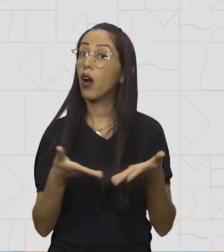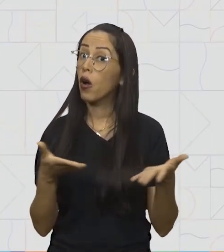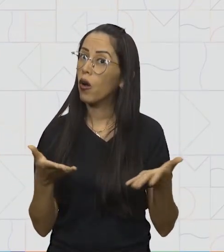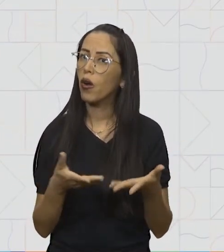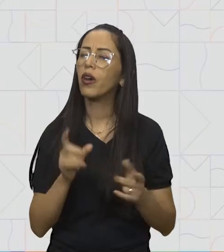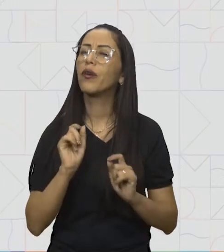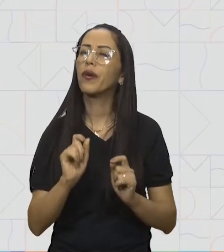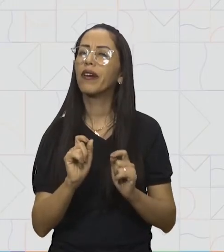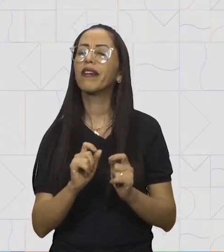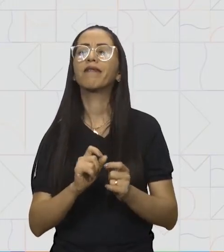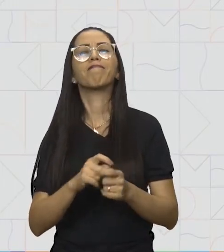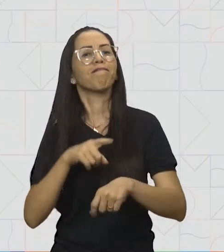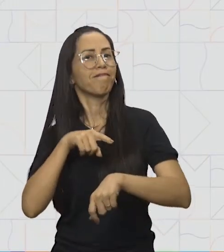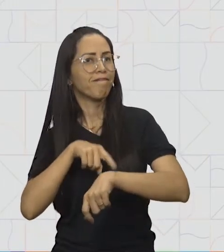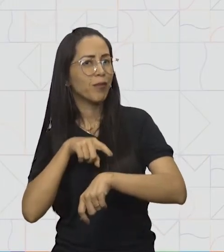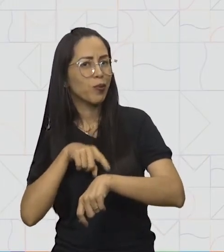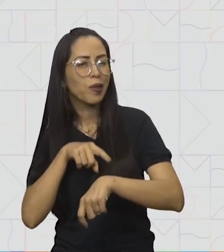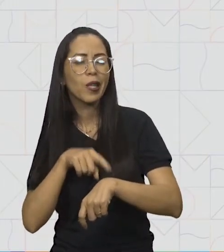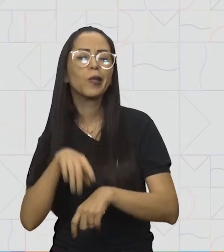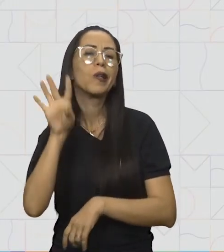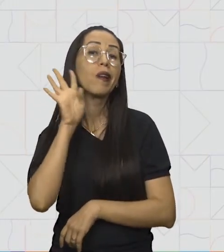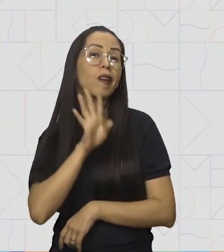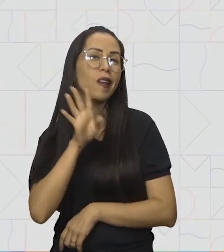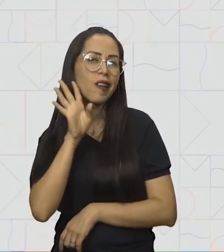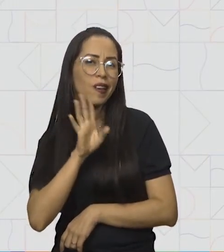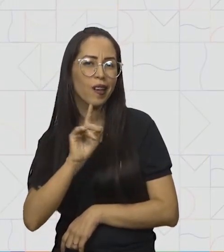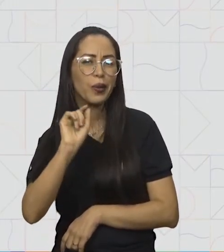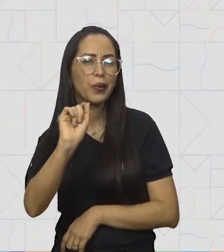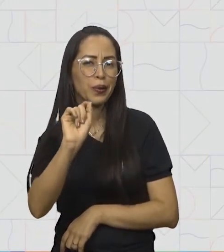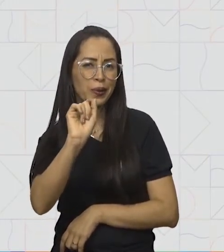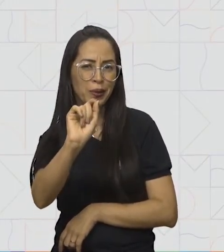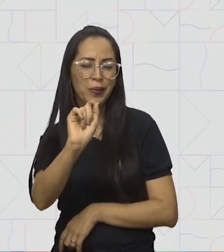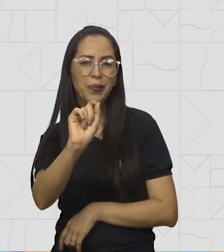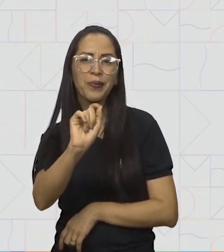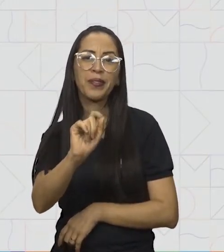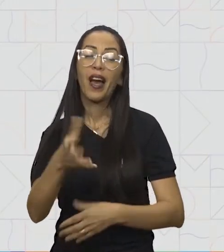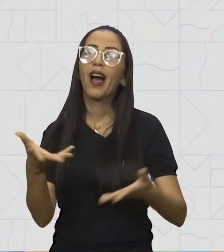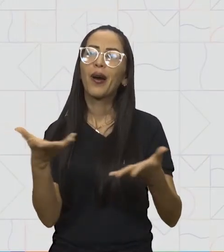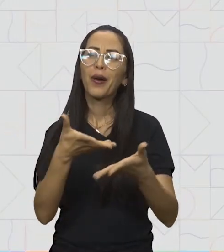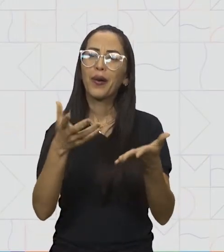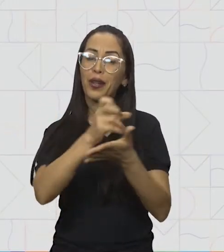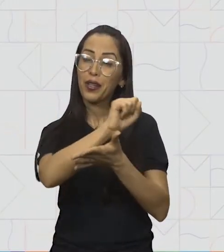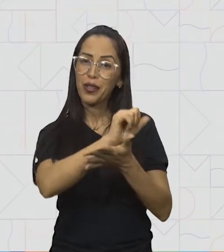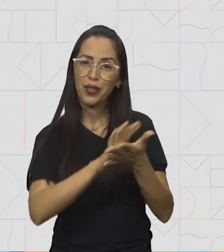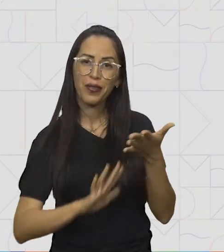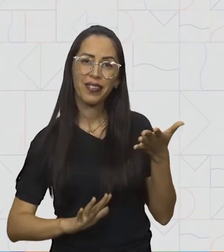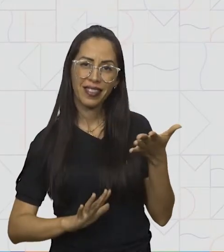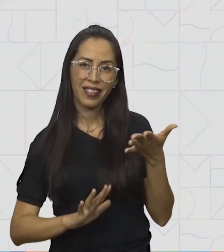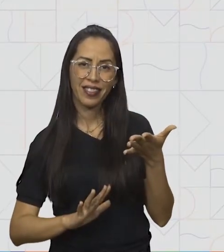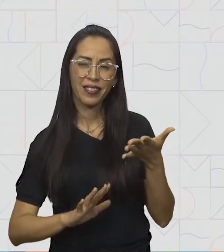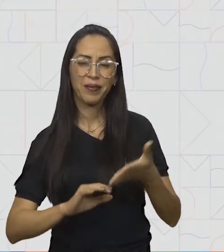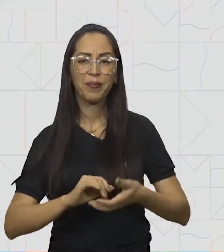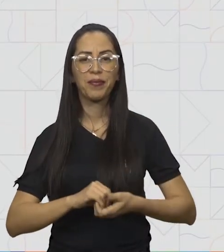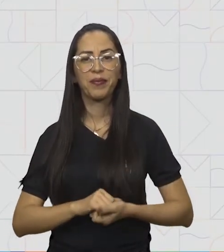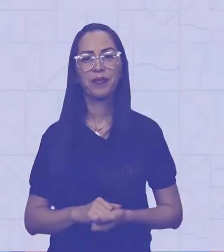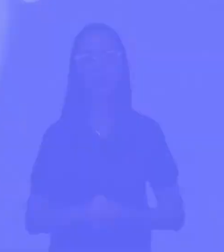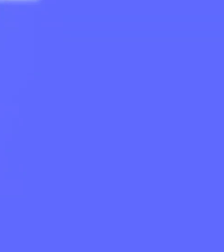crianças, chegou um momento muito legal. Isso mesmo. Chegou a hora da atividade.